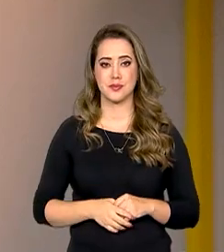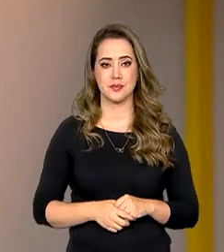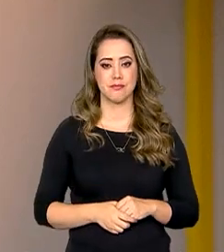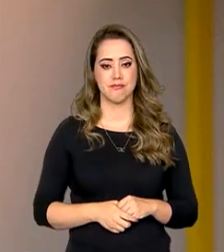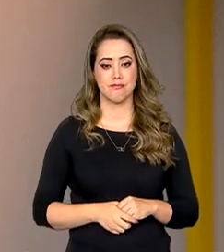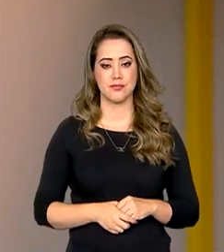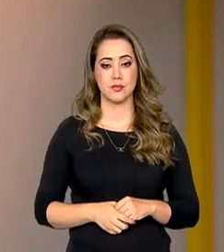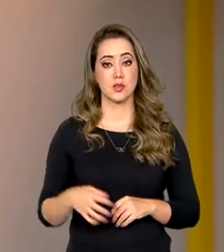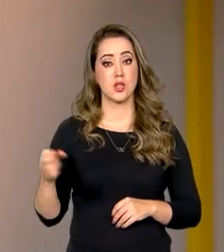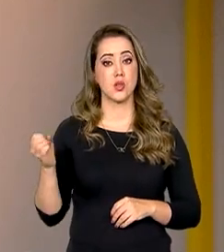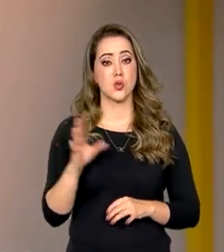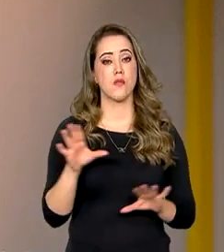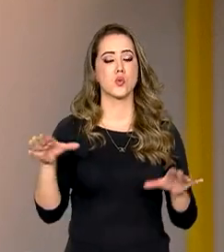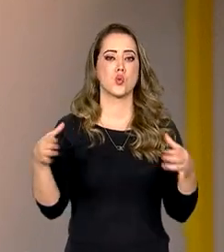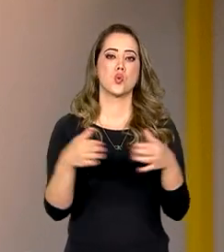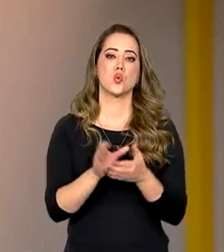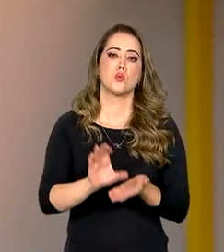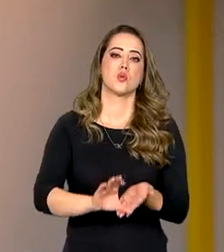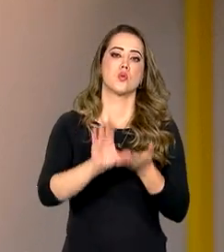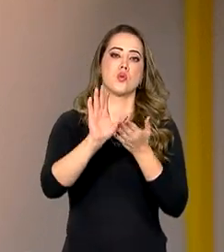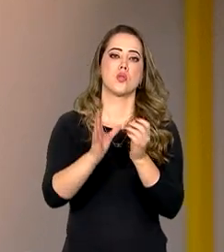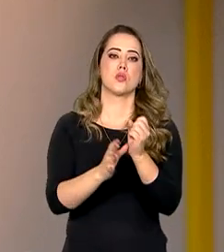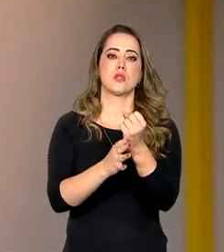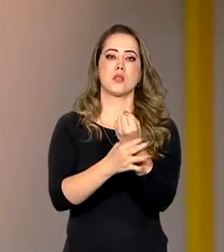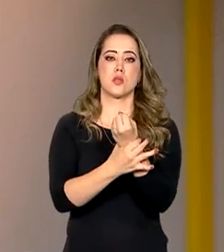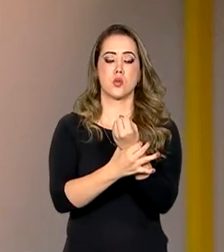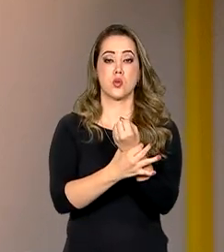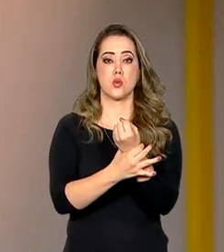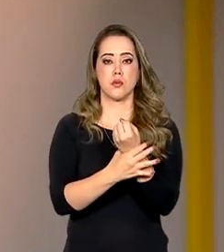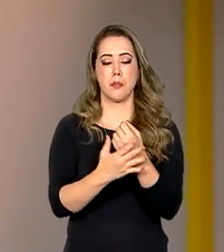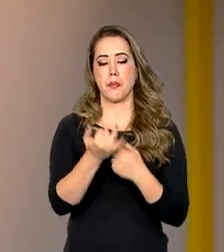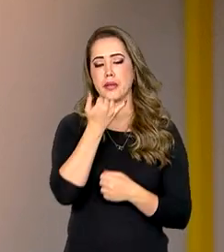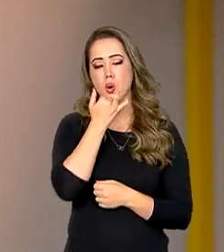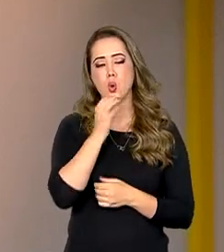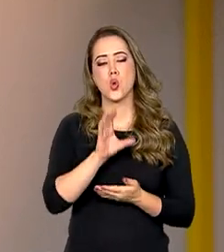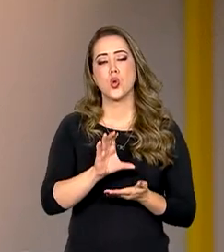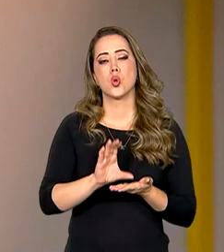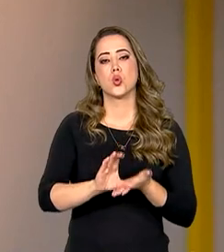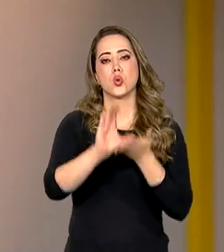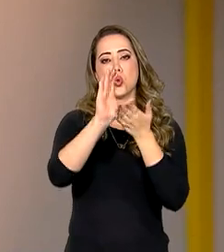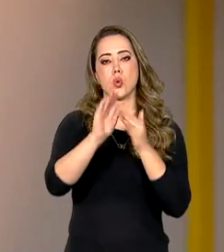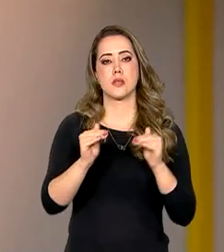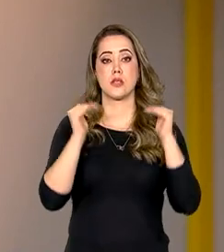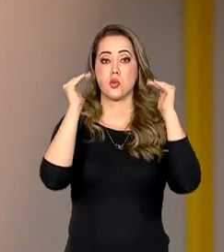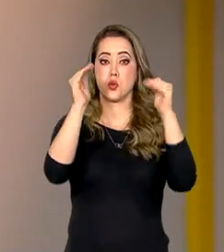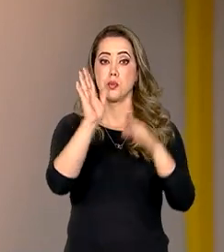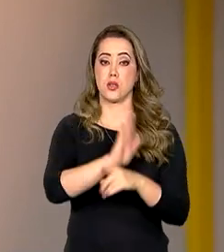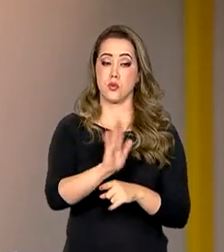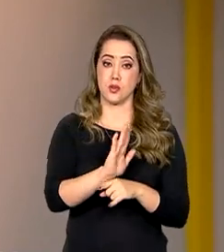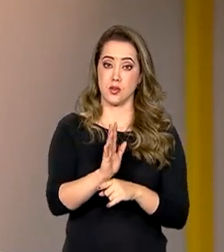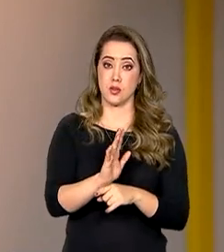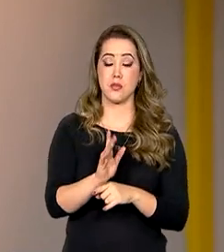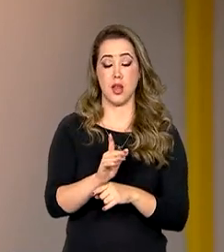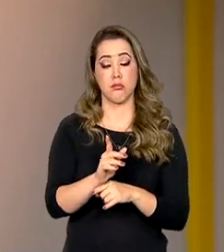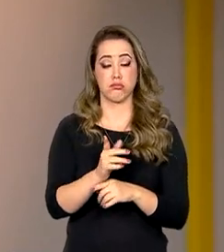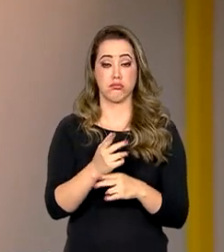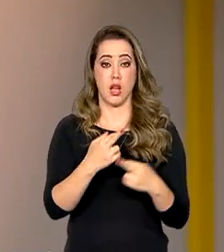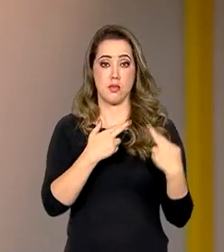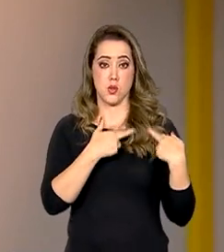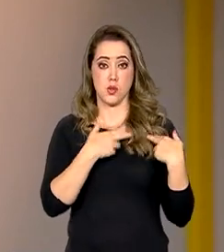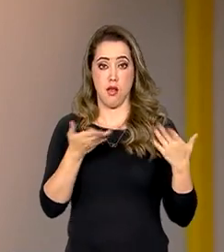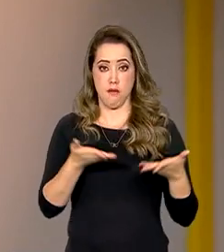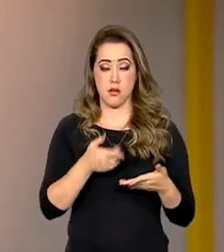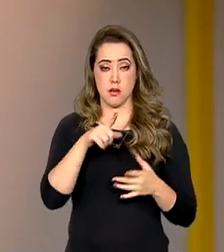Novos integrantes do Conselho Superior de Cinema tomaram posse em Brasília nesta sexta-feira. O grupo reúne